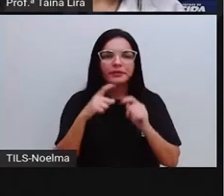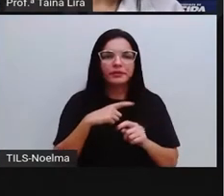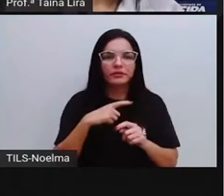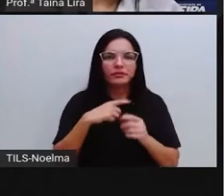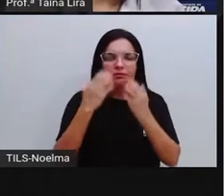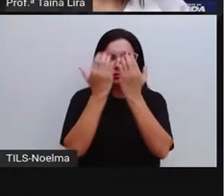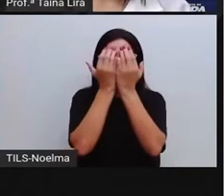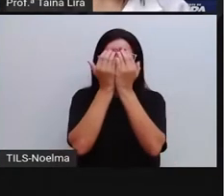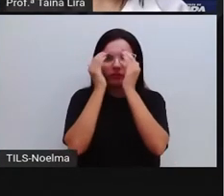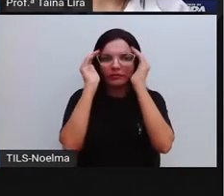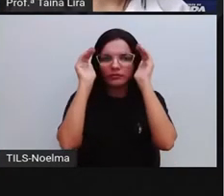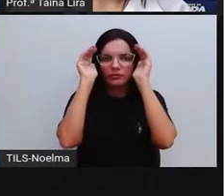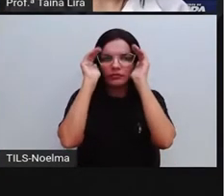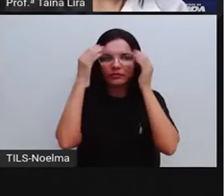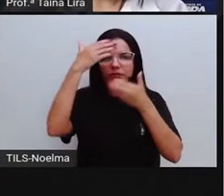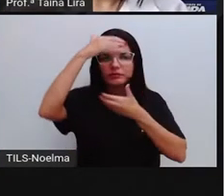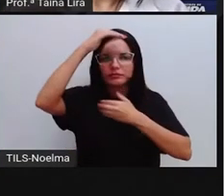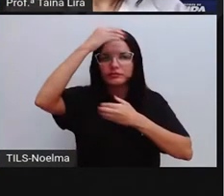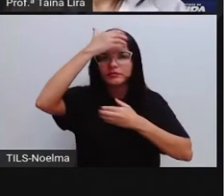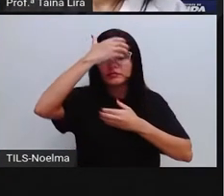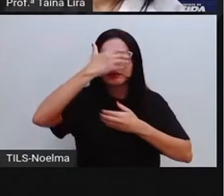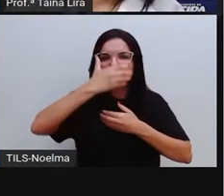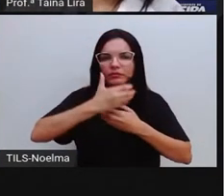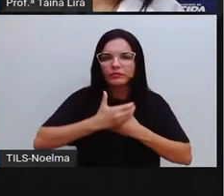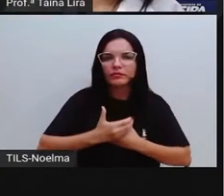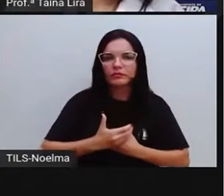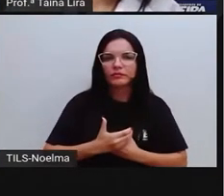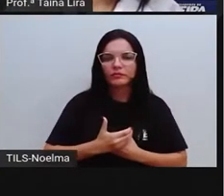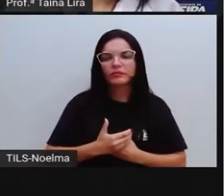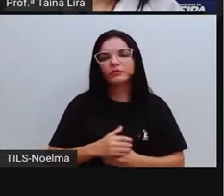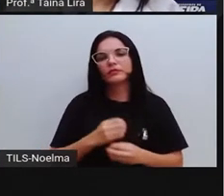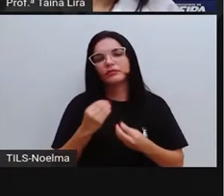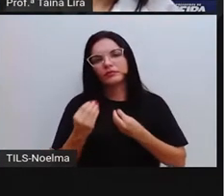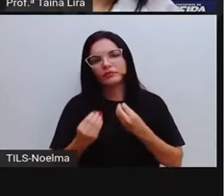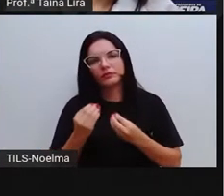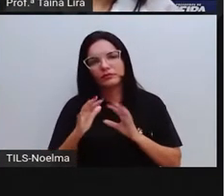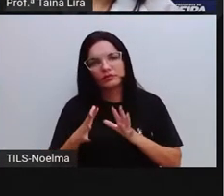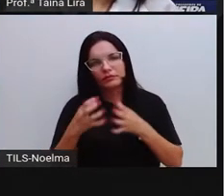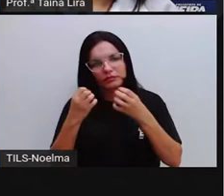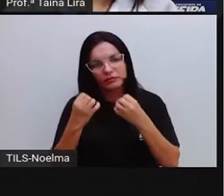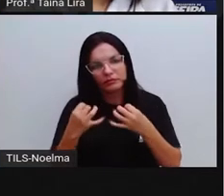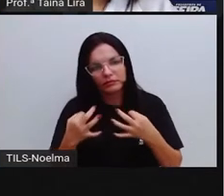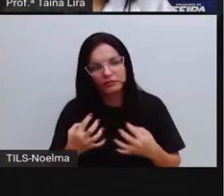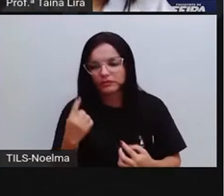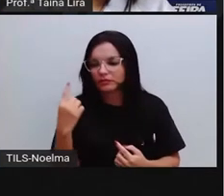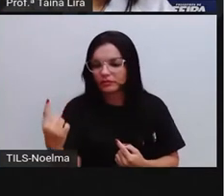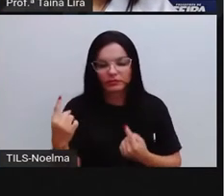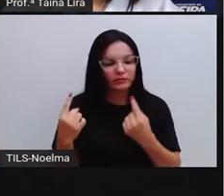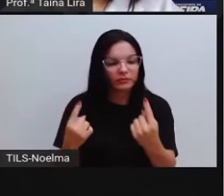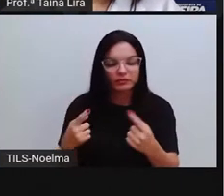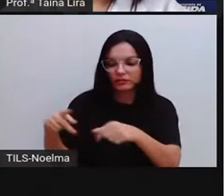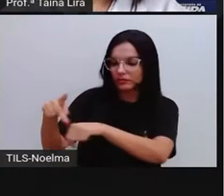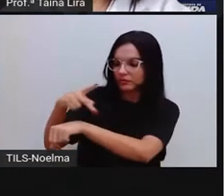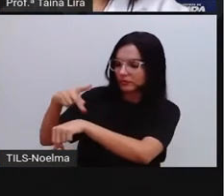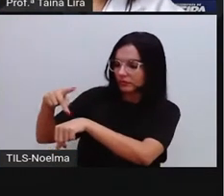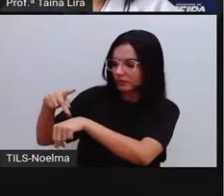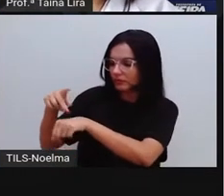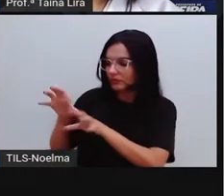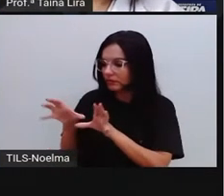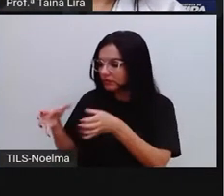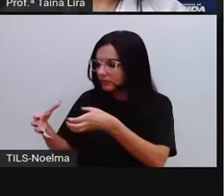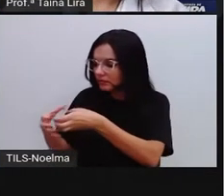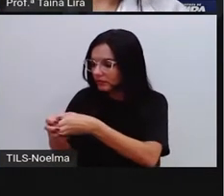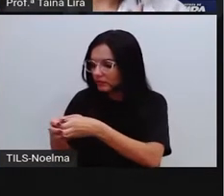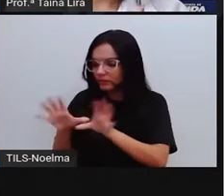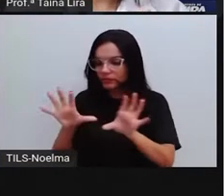por que que isso acontece, Pró? É como a Pró já tinha falado, cada tribo, né, africana